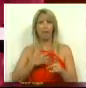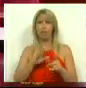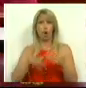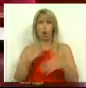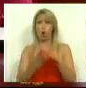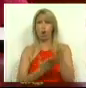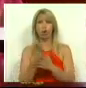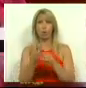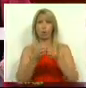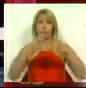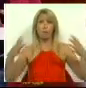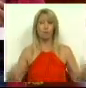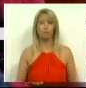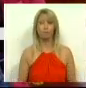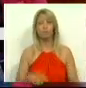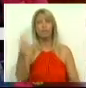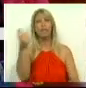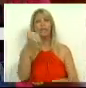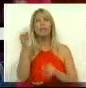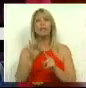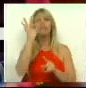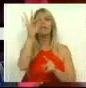nota. Quinta nota, Srs.